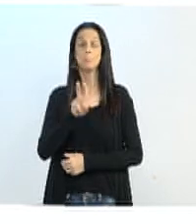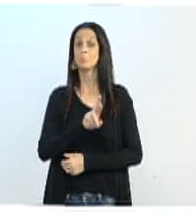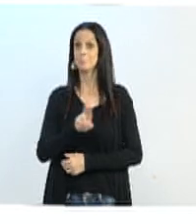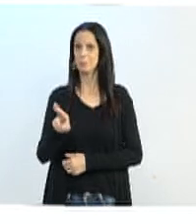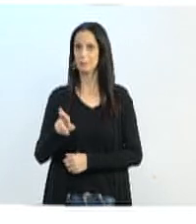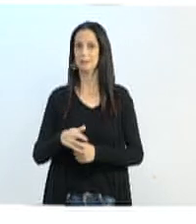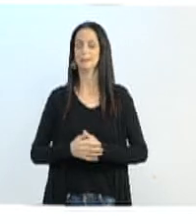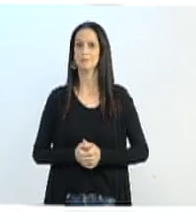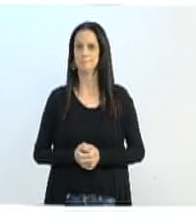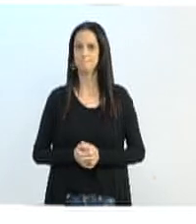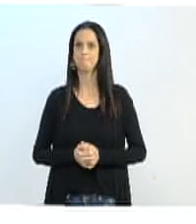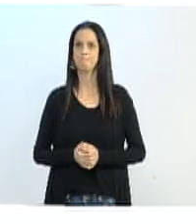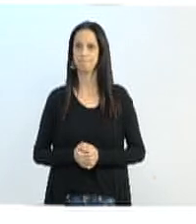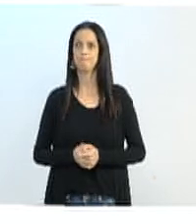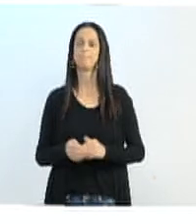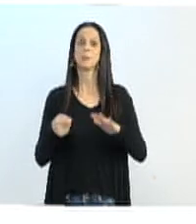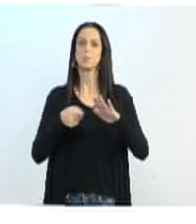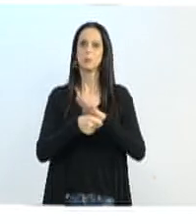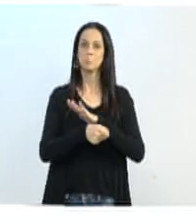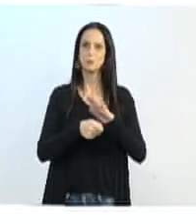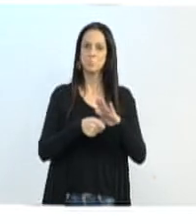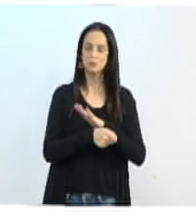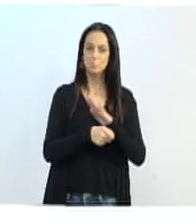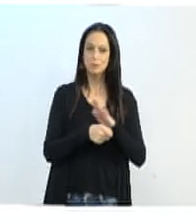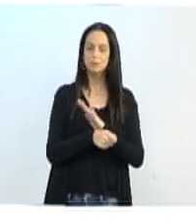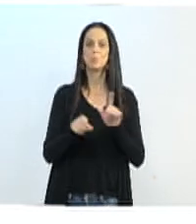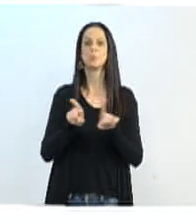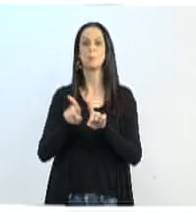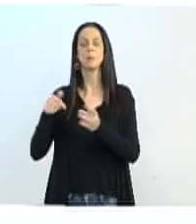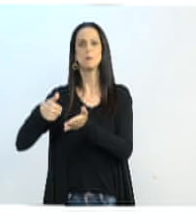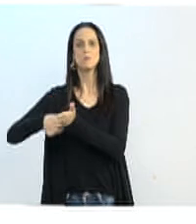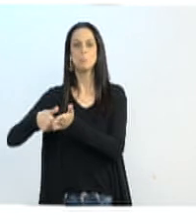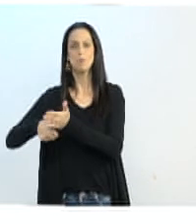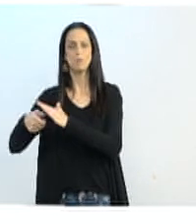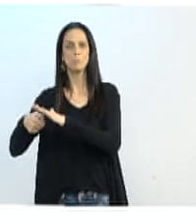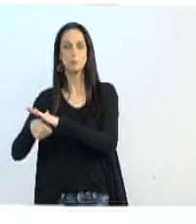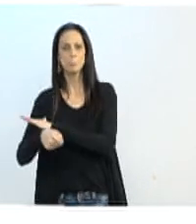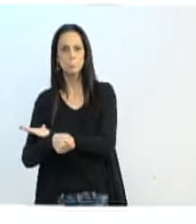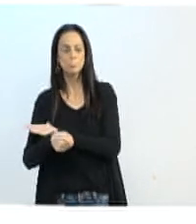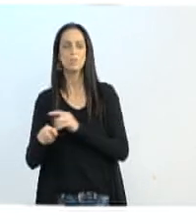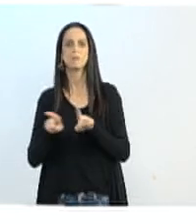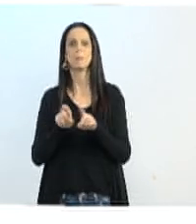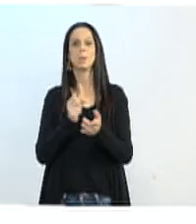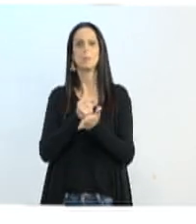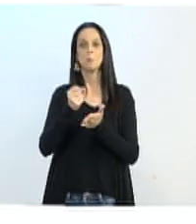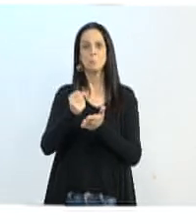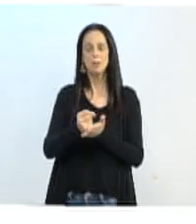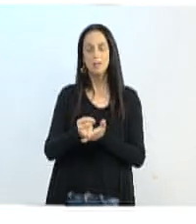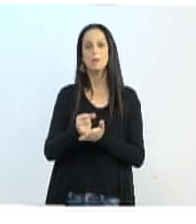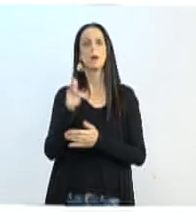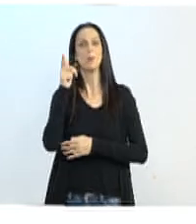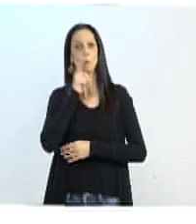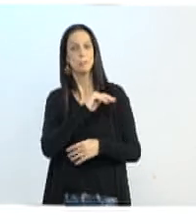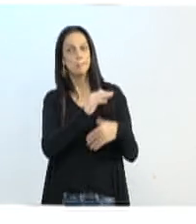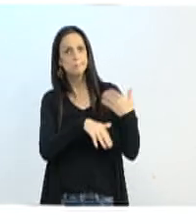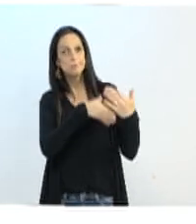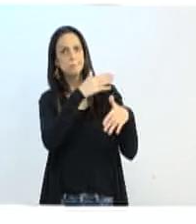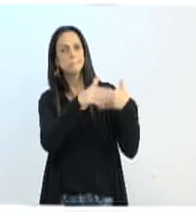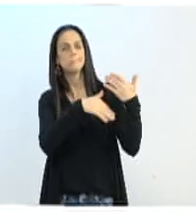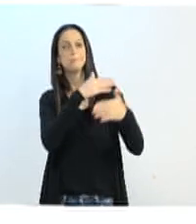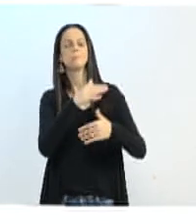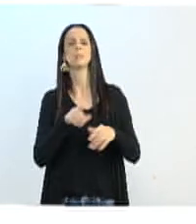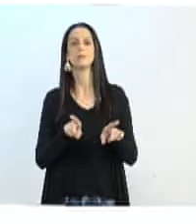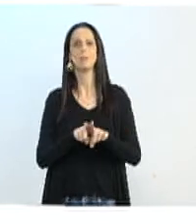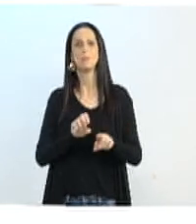Com investimentos desde investimento anjo, sócio-investidor, duas subvenções que vieram do Acelera Startup, ou seja, startups que